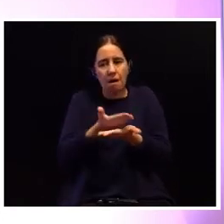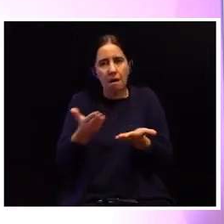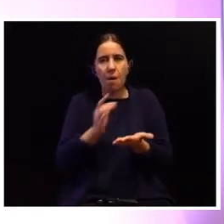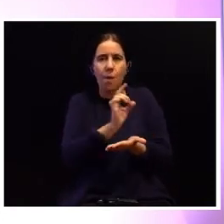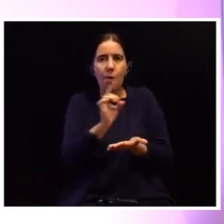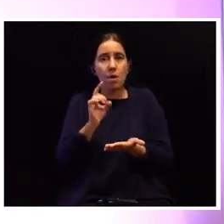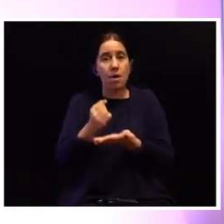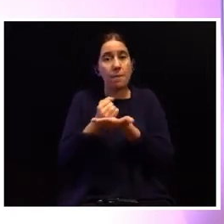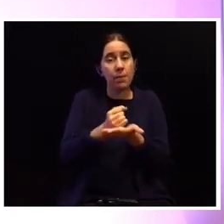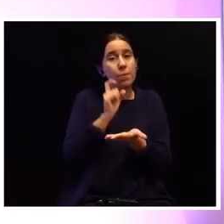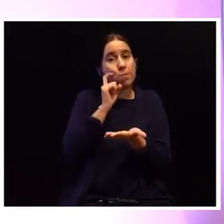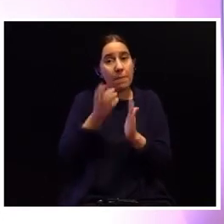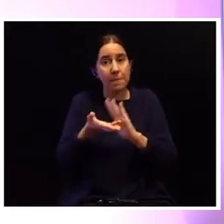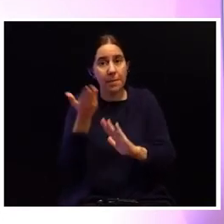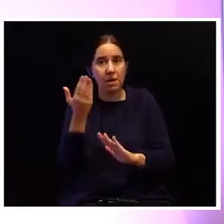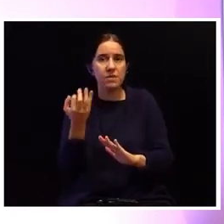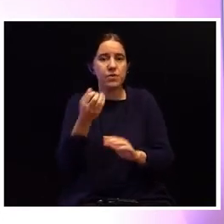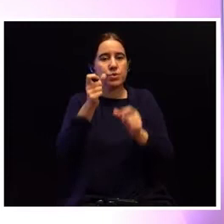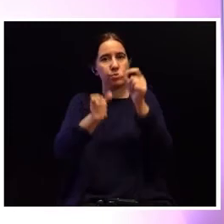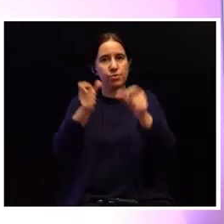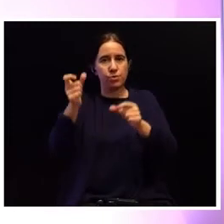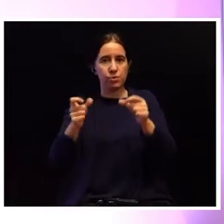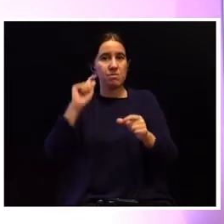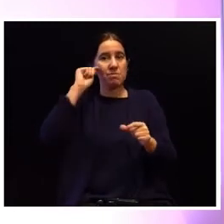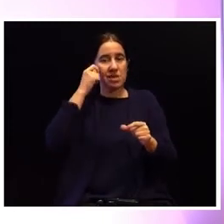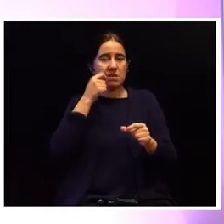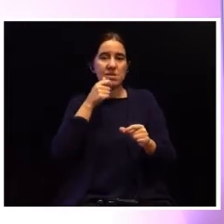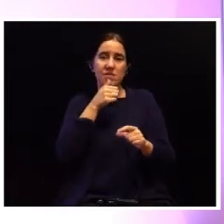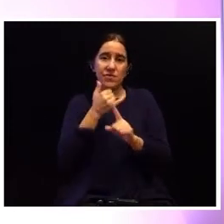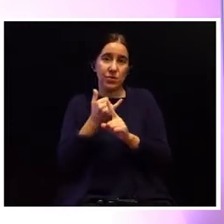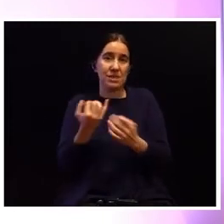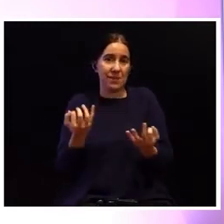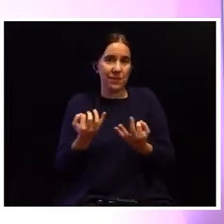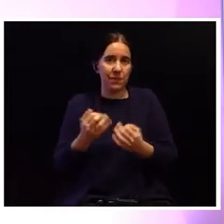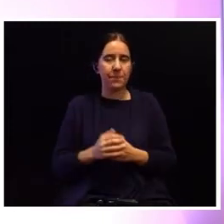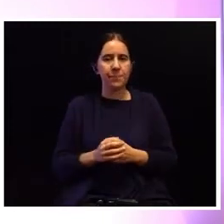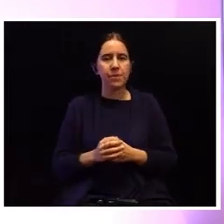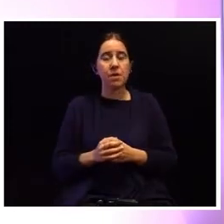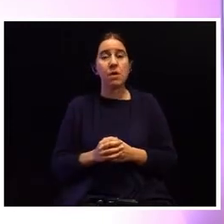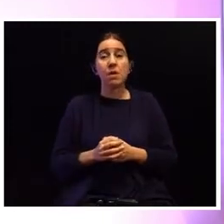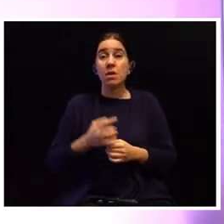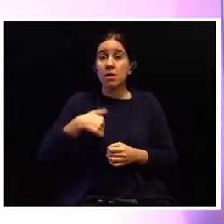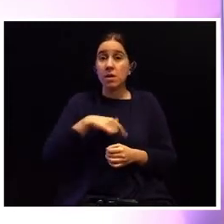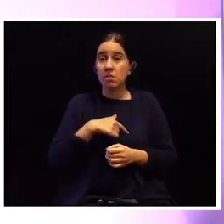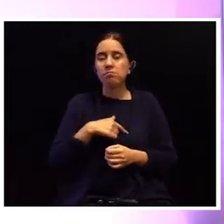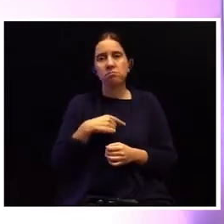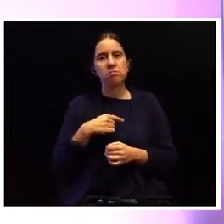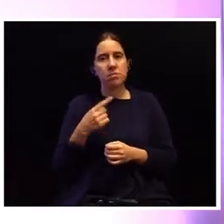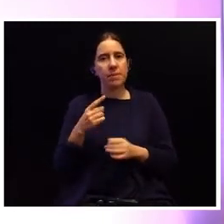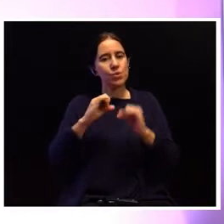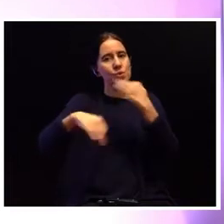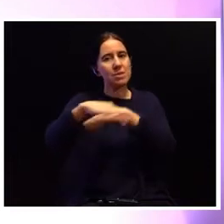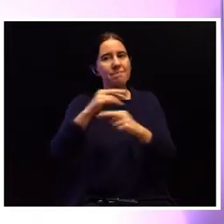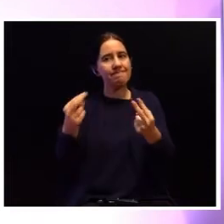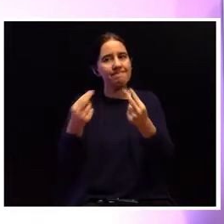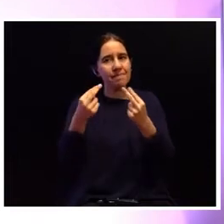apoio e de proteção de pessoas vítimas de violência. E temos mais reconhecimento social